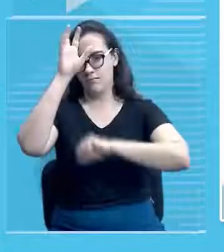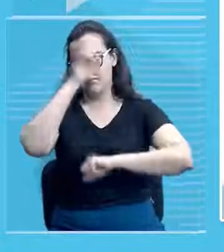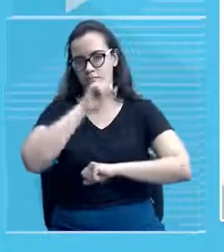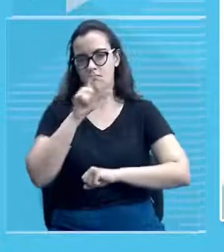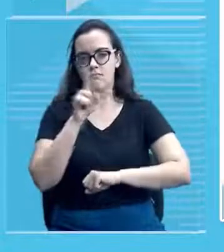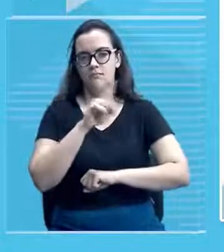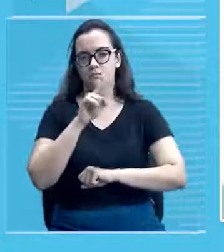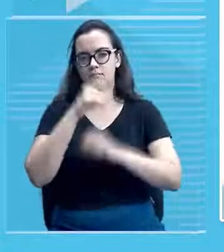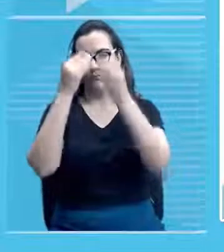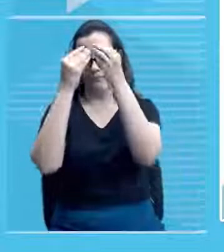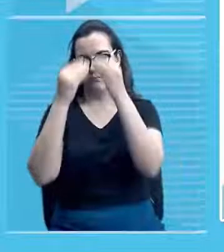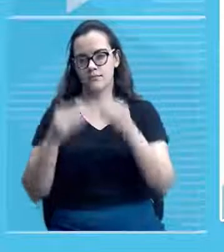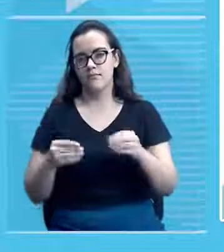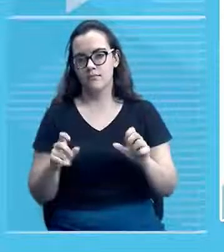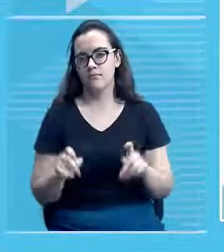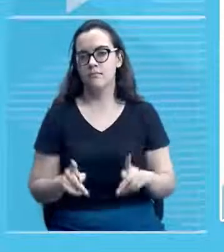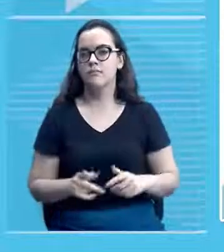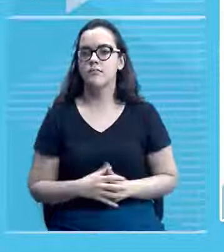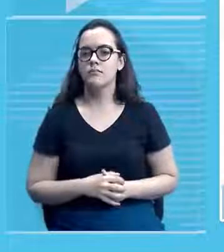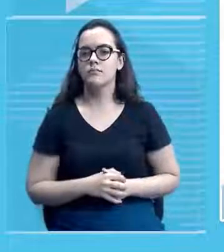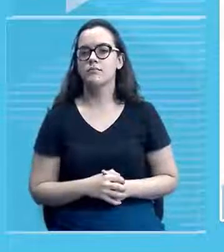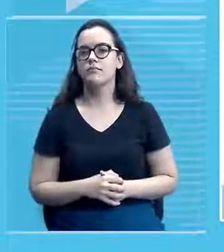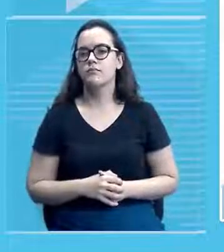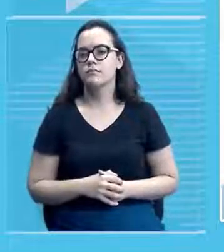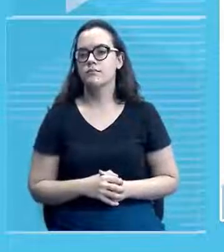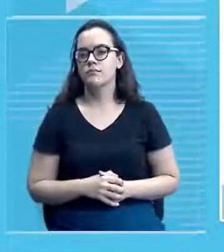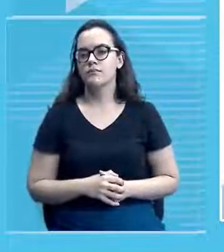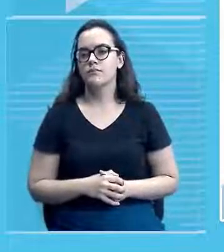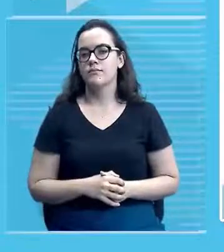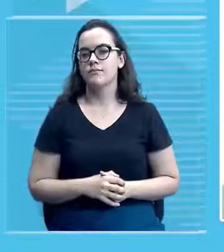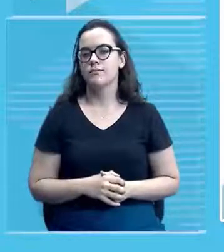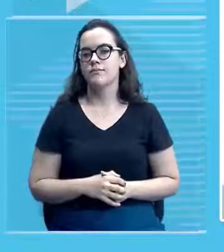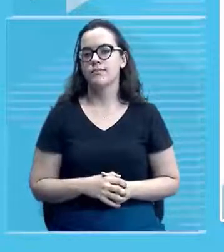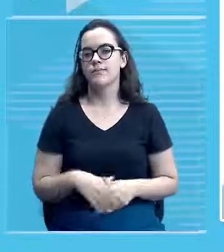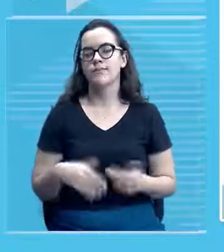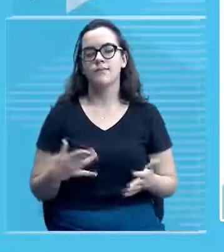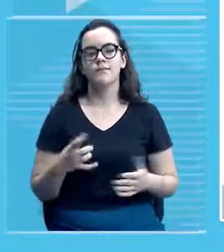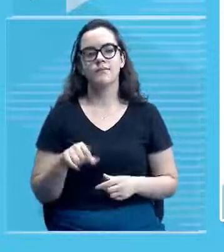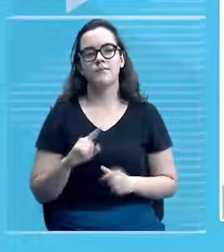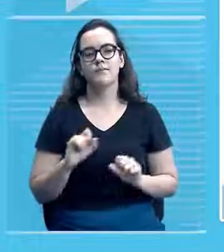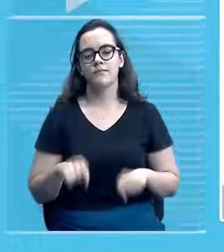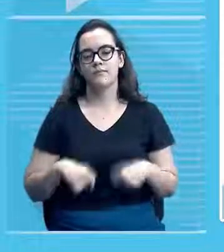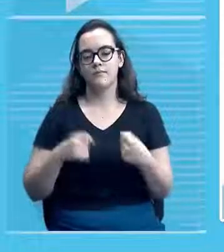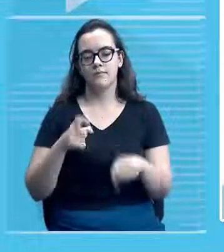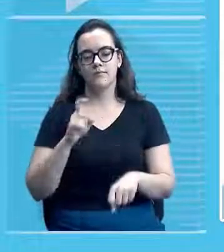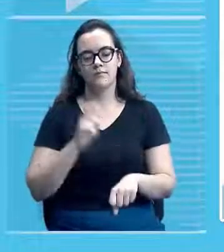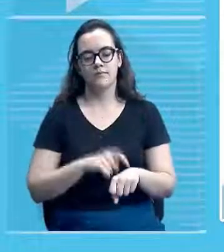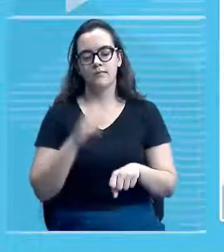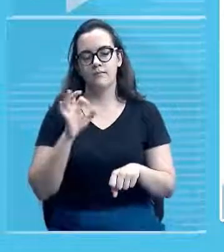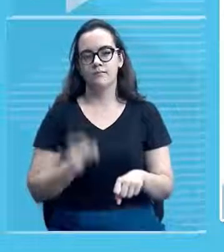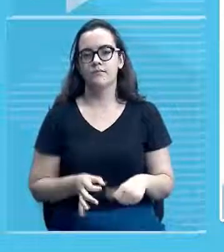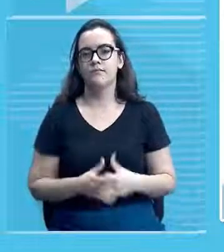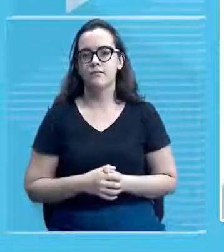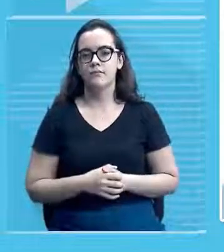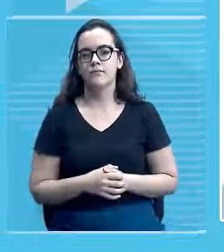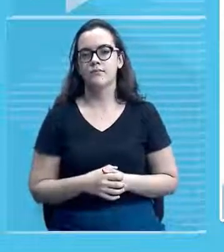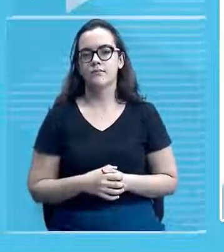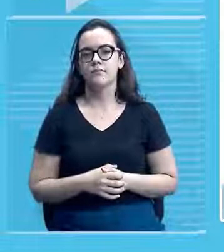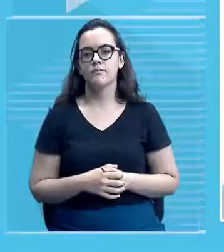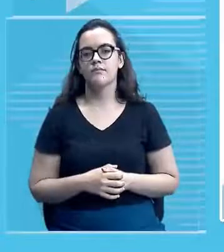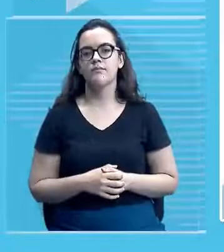ter esse empenho de chegar no horário exatamente para que